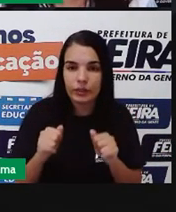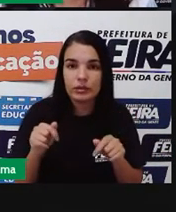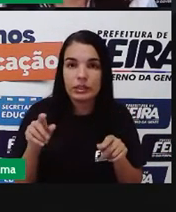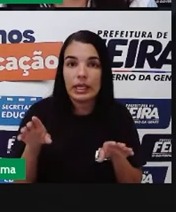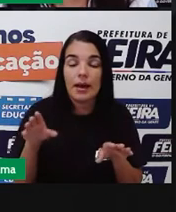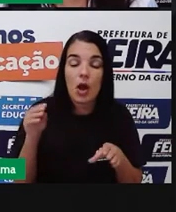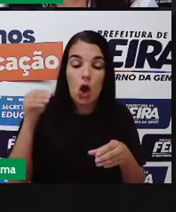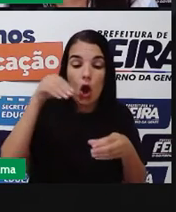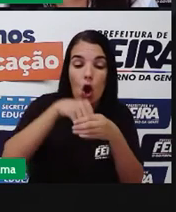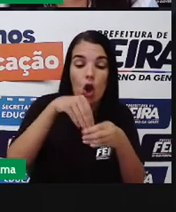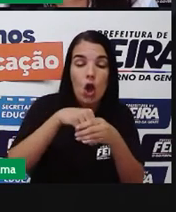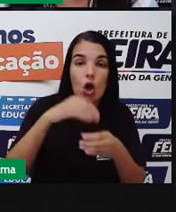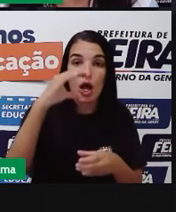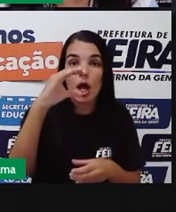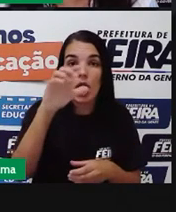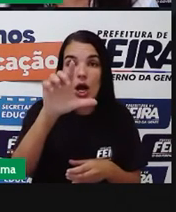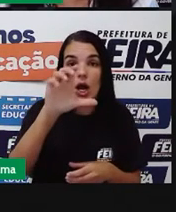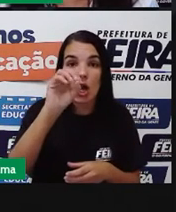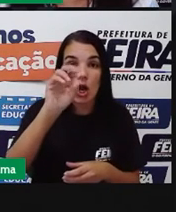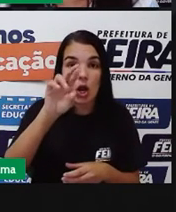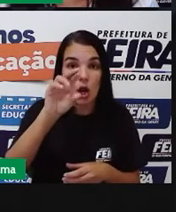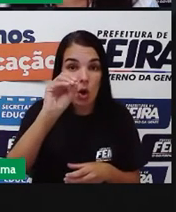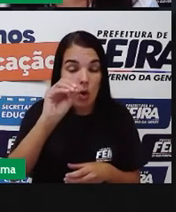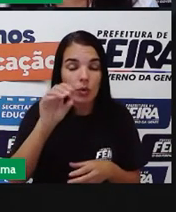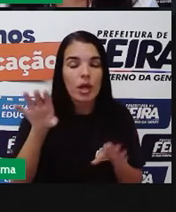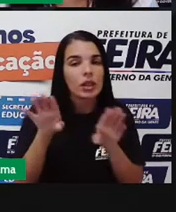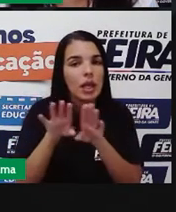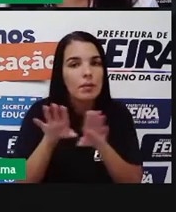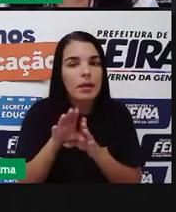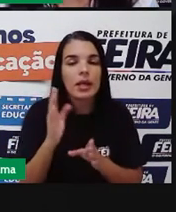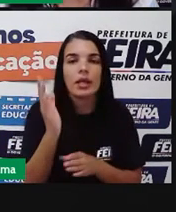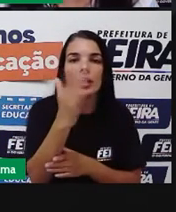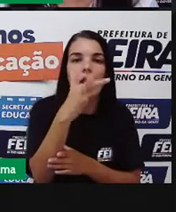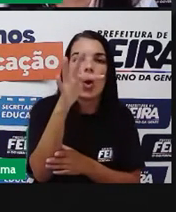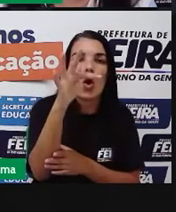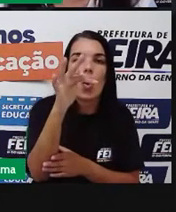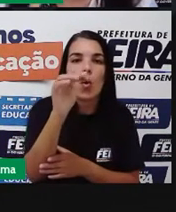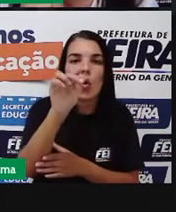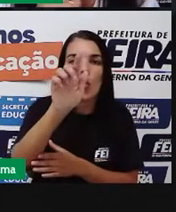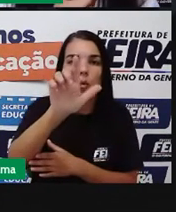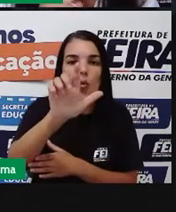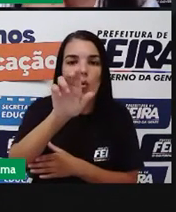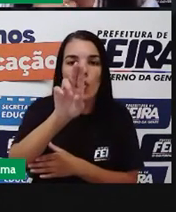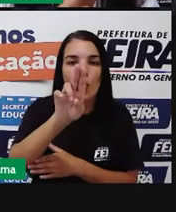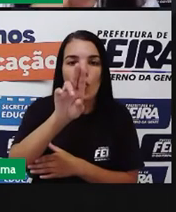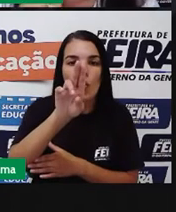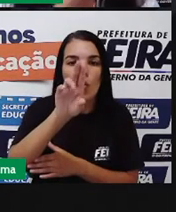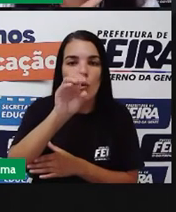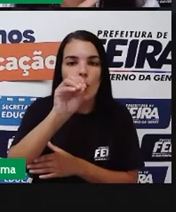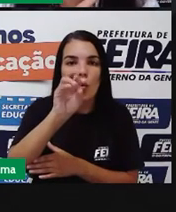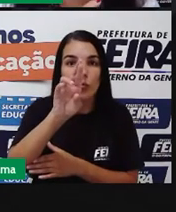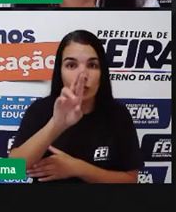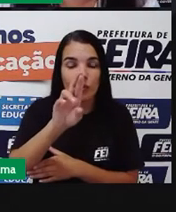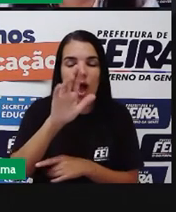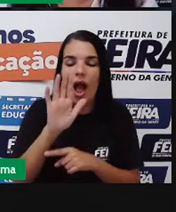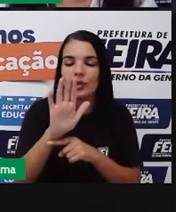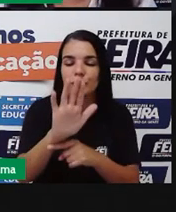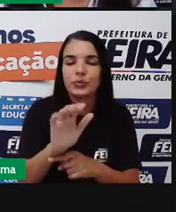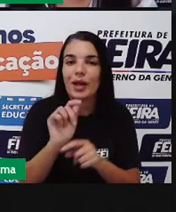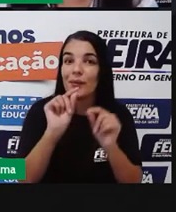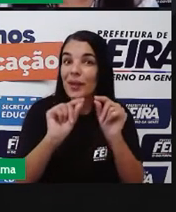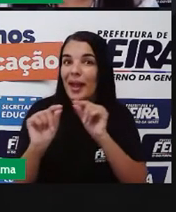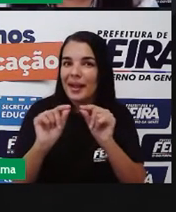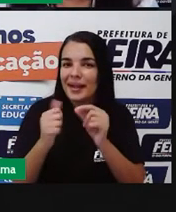dentro dessa água. Inclusive, esse flu que coloca dentro dessa água, ele ajuda até mesmo nos nossos dentes, né?